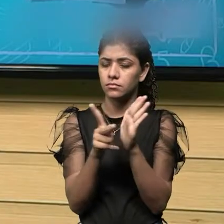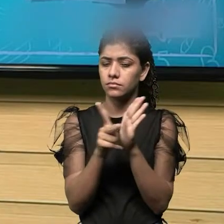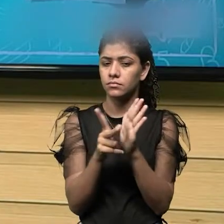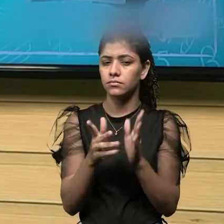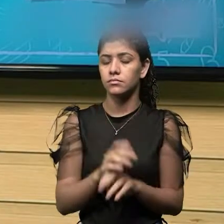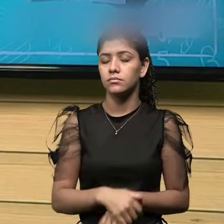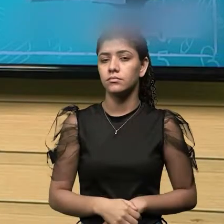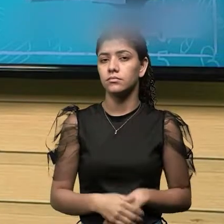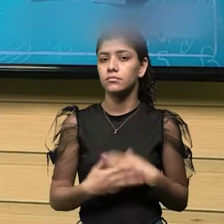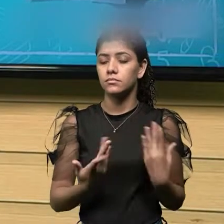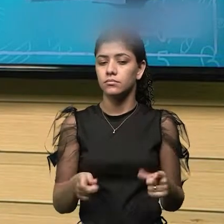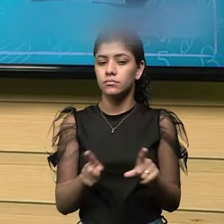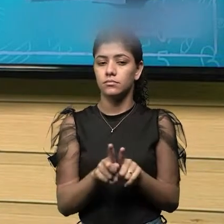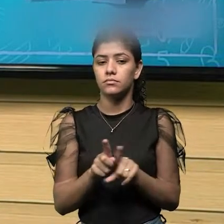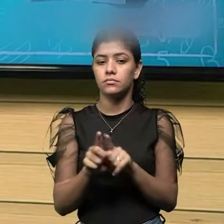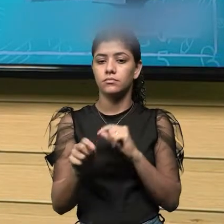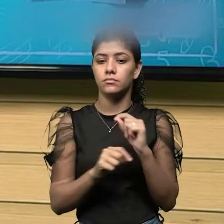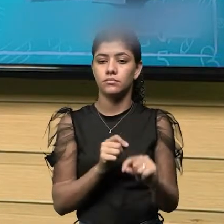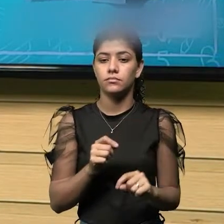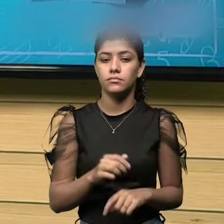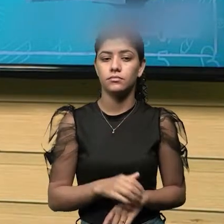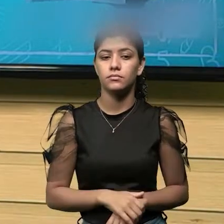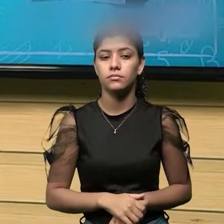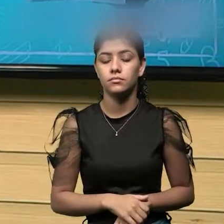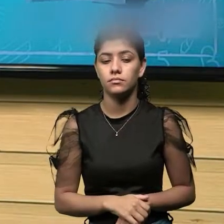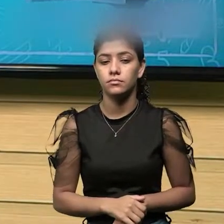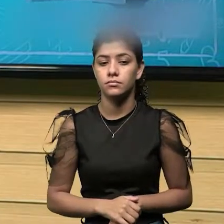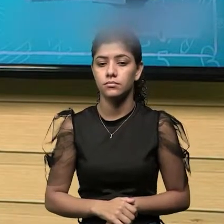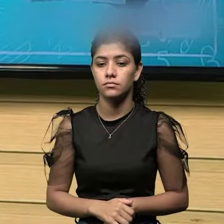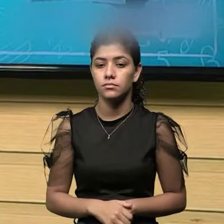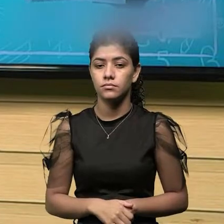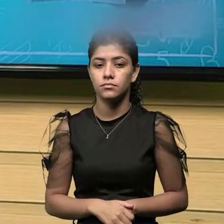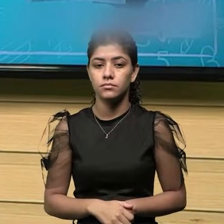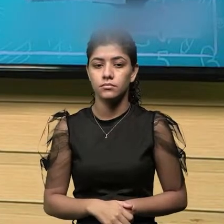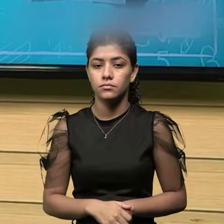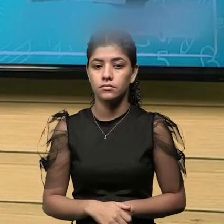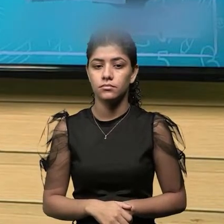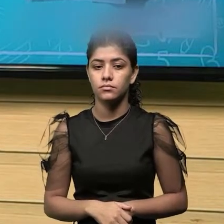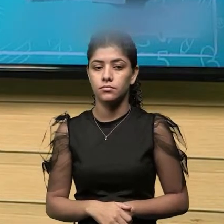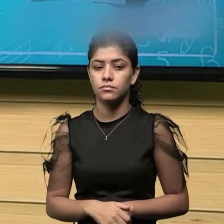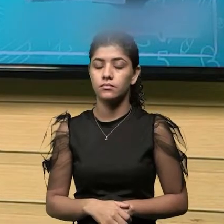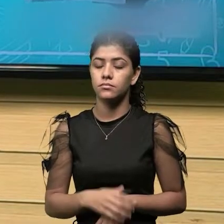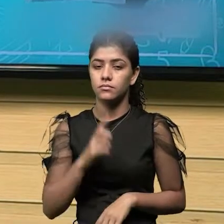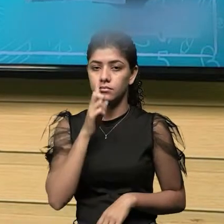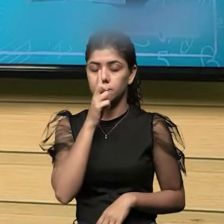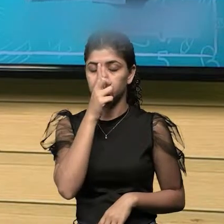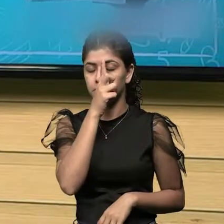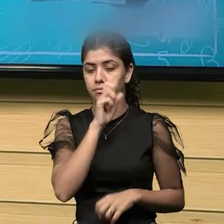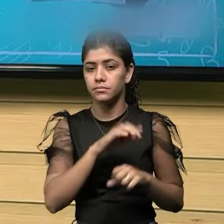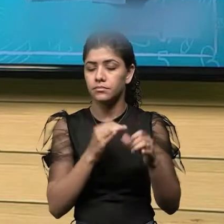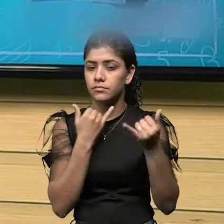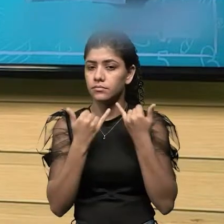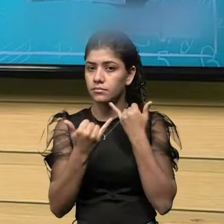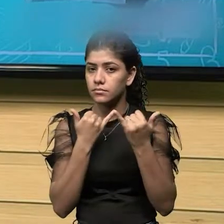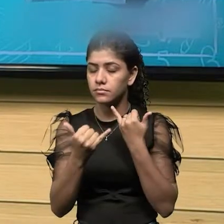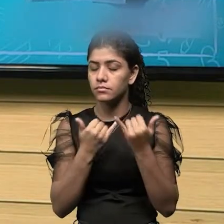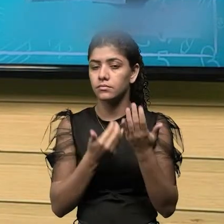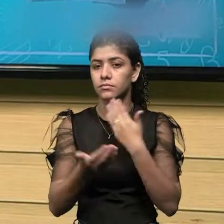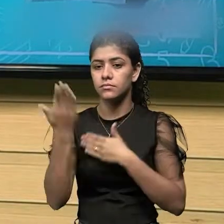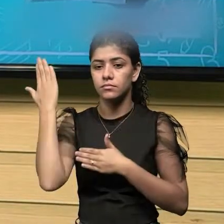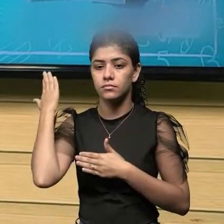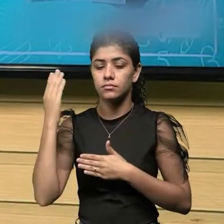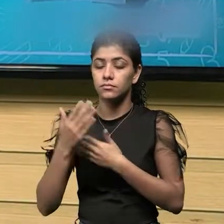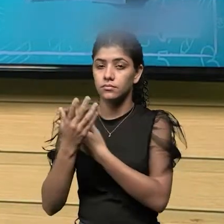só que ainda o micrômetro ele supera na precisão que o especímetro, embora eles sejam muito parecidos. Mas o